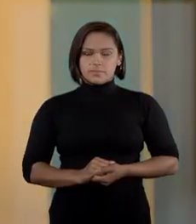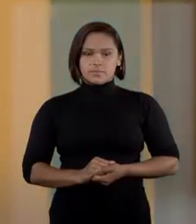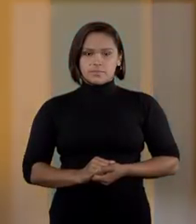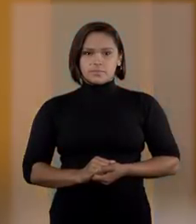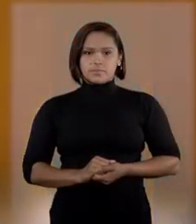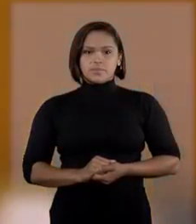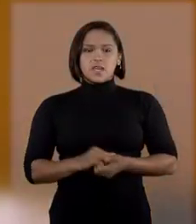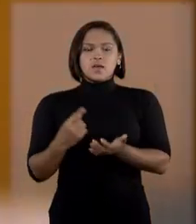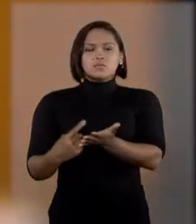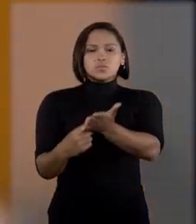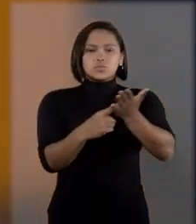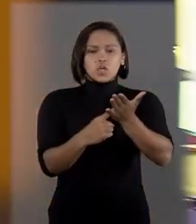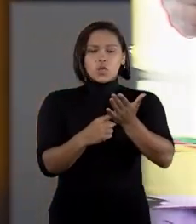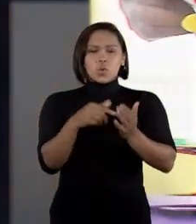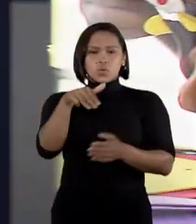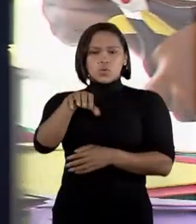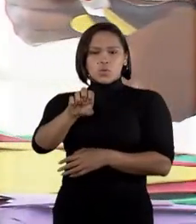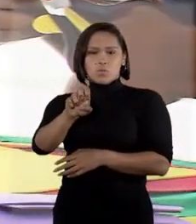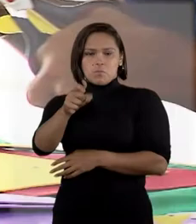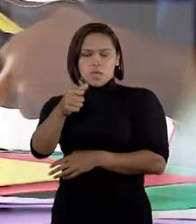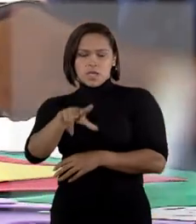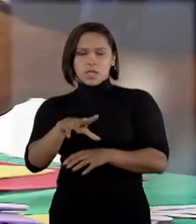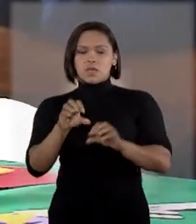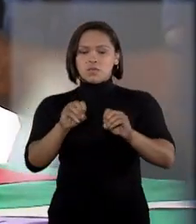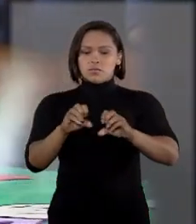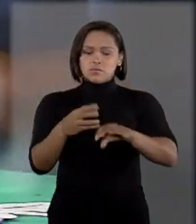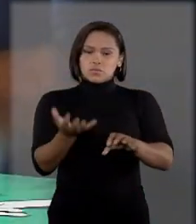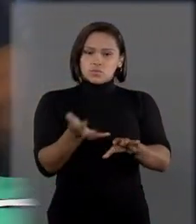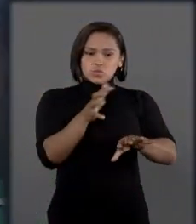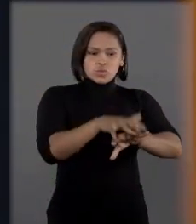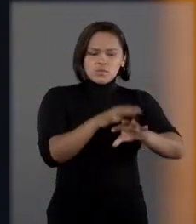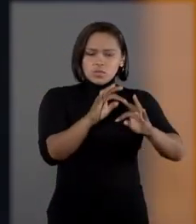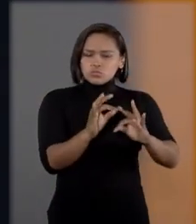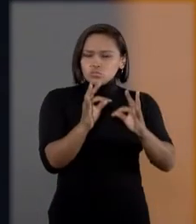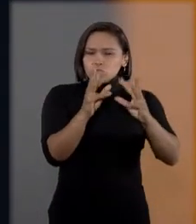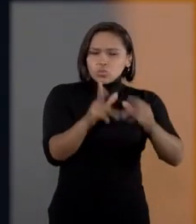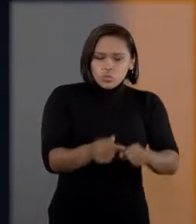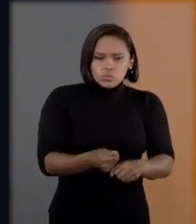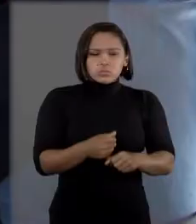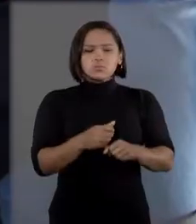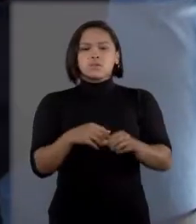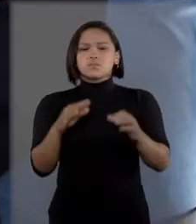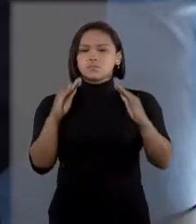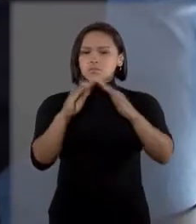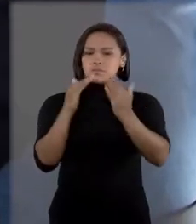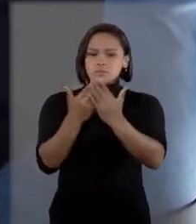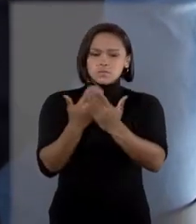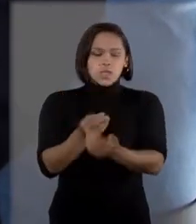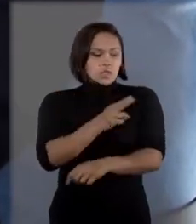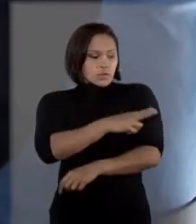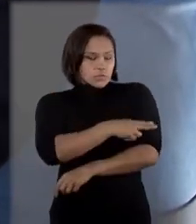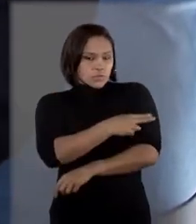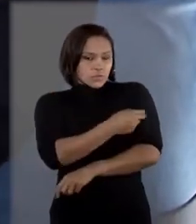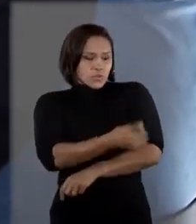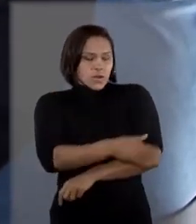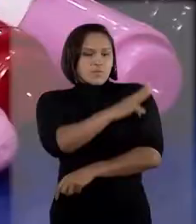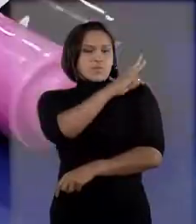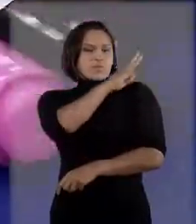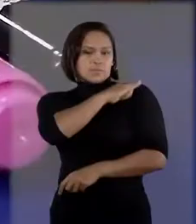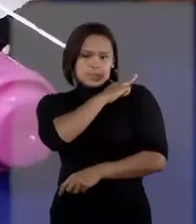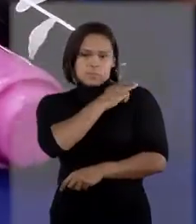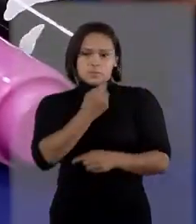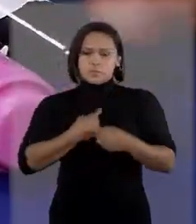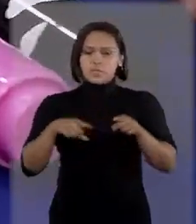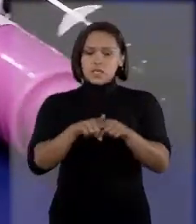De acordo com o MEC, a educação inclusiva abrange todos os níveis de escolaridade, do ensino infantil ao superior. E